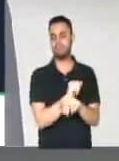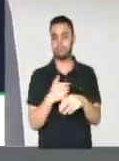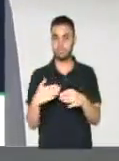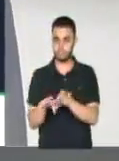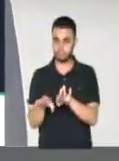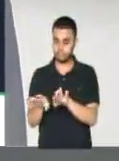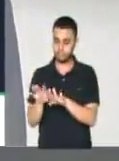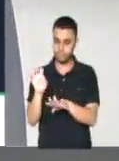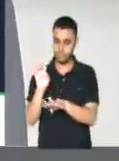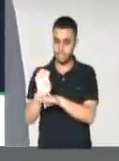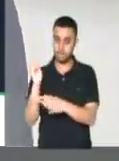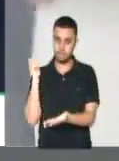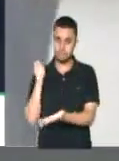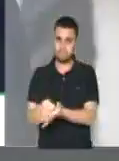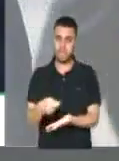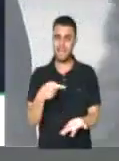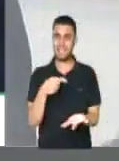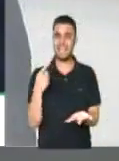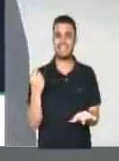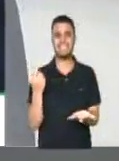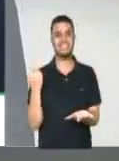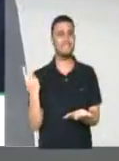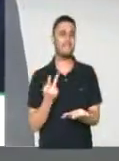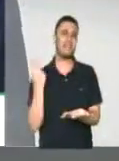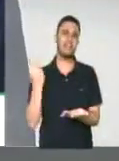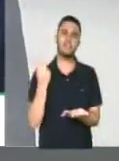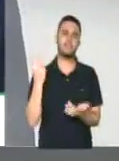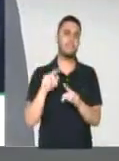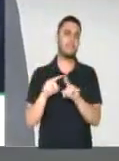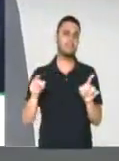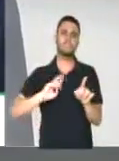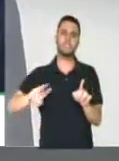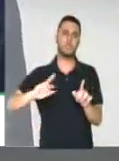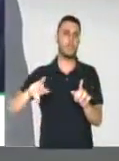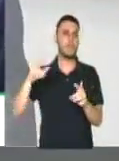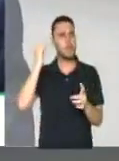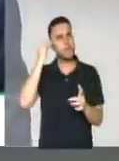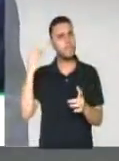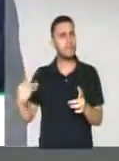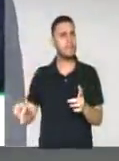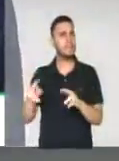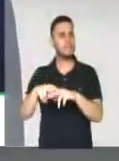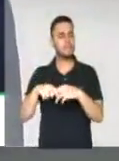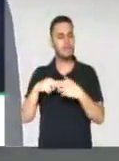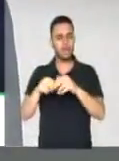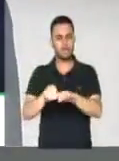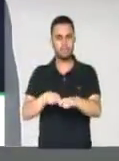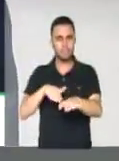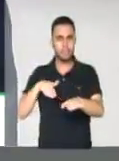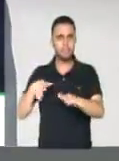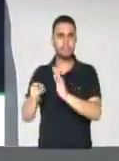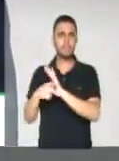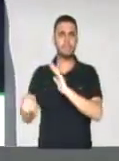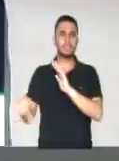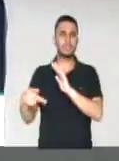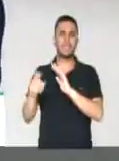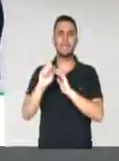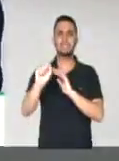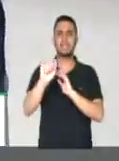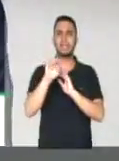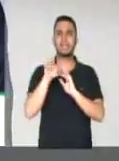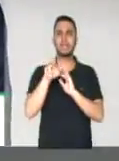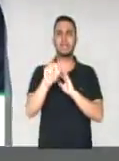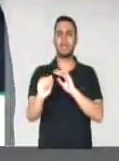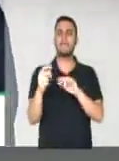Estado pagando uma conta que não deve com relação ao escoamento da sua safra. Afinal de